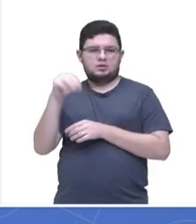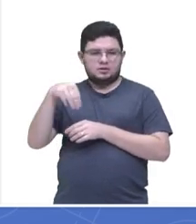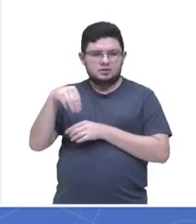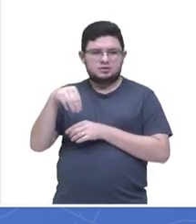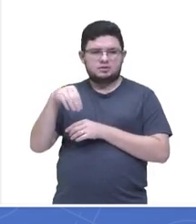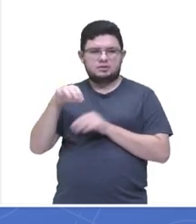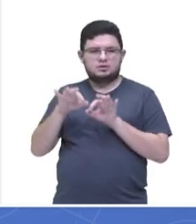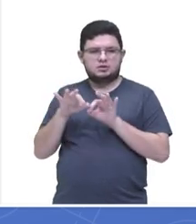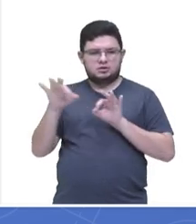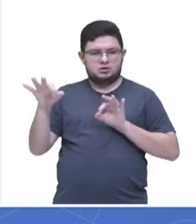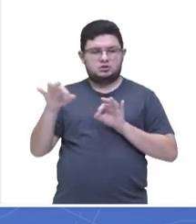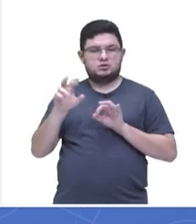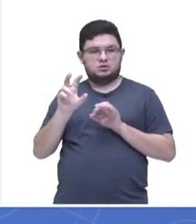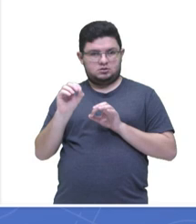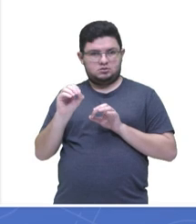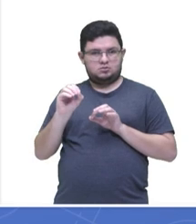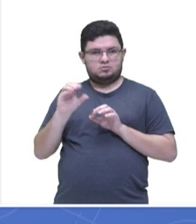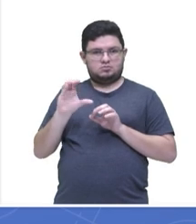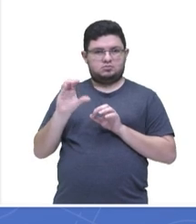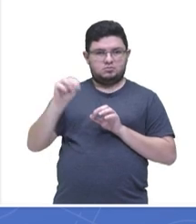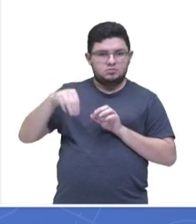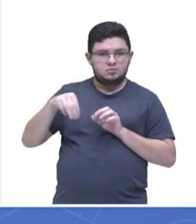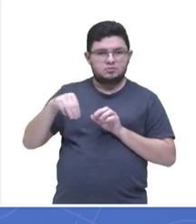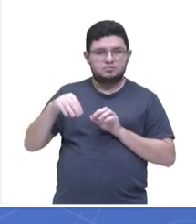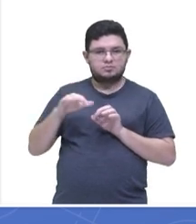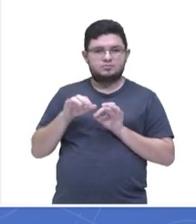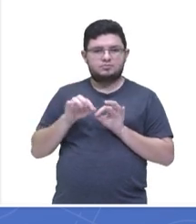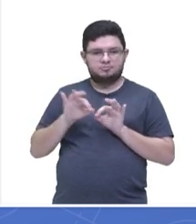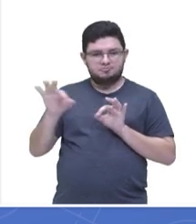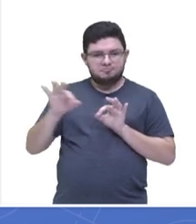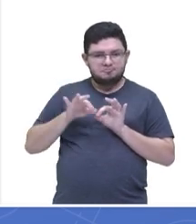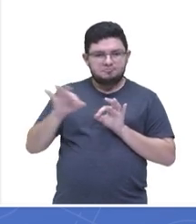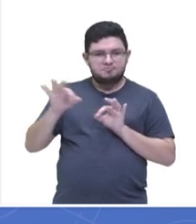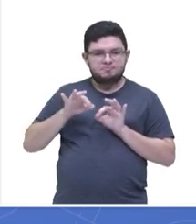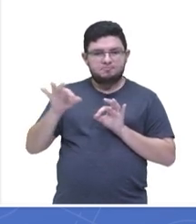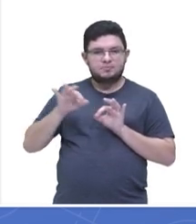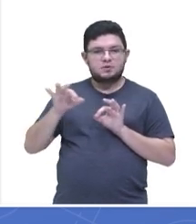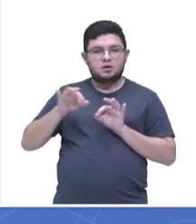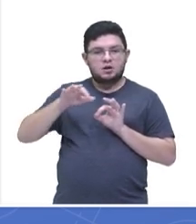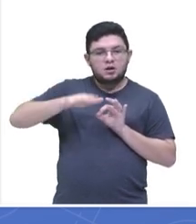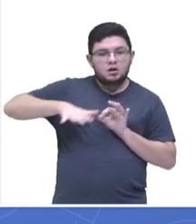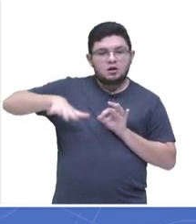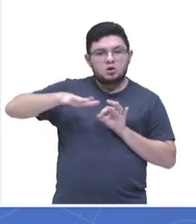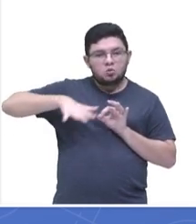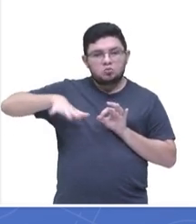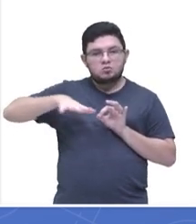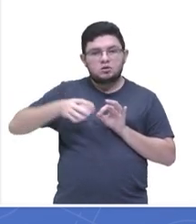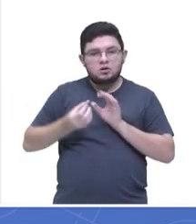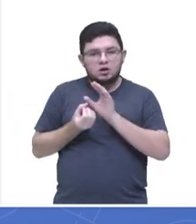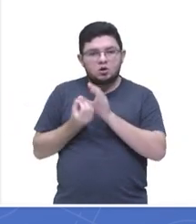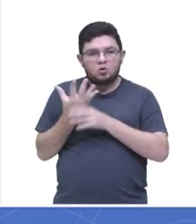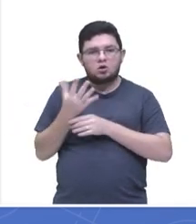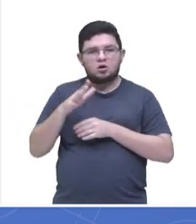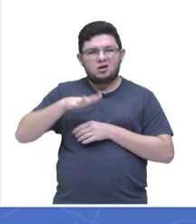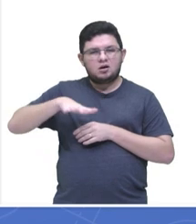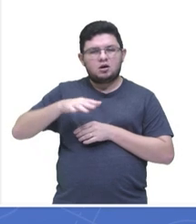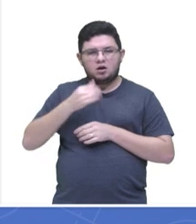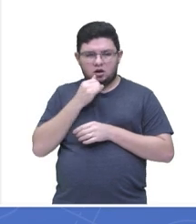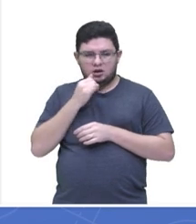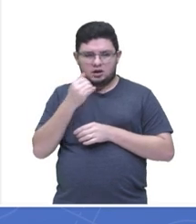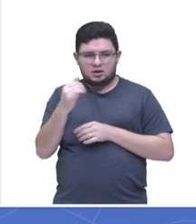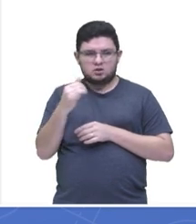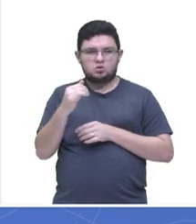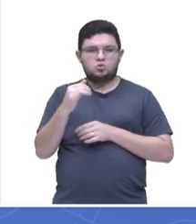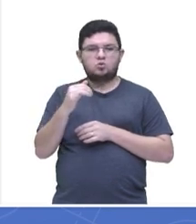50 centímetros, distância 50 centímetros, dele um campo elétrico de 288